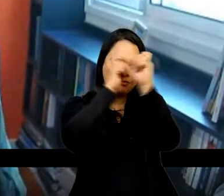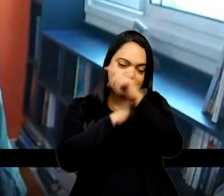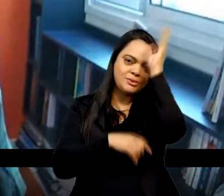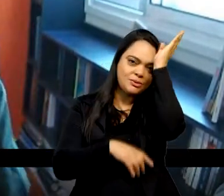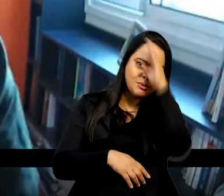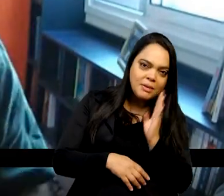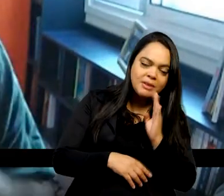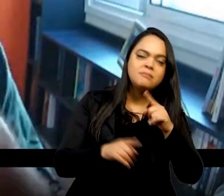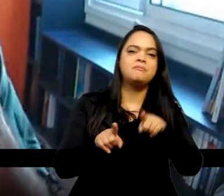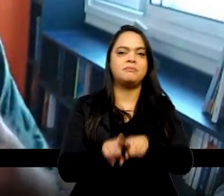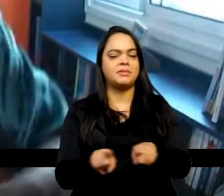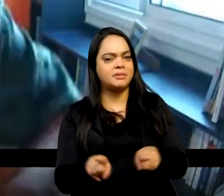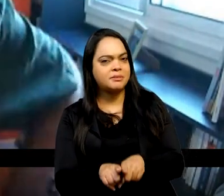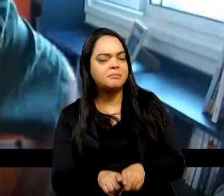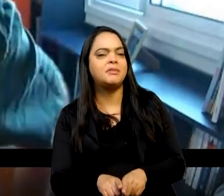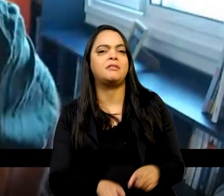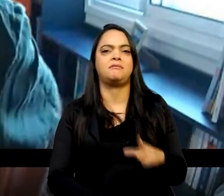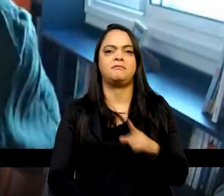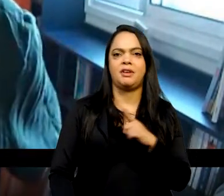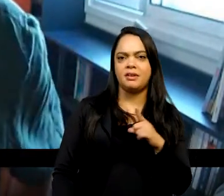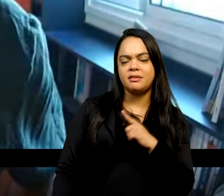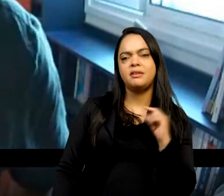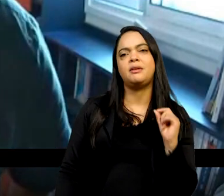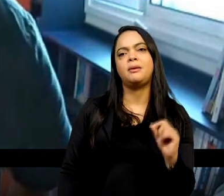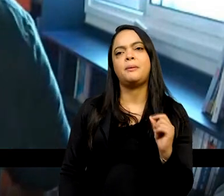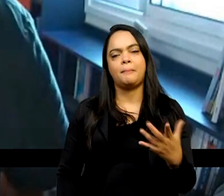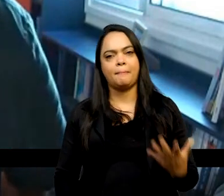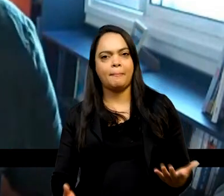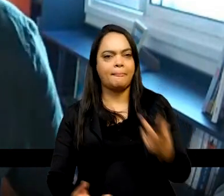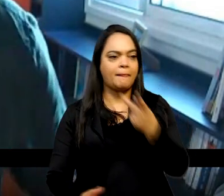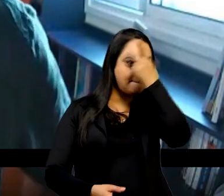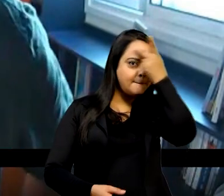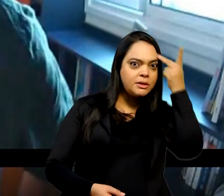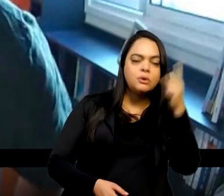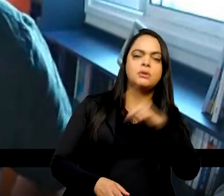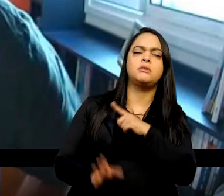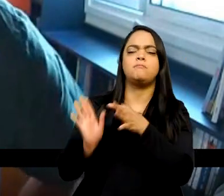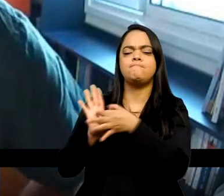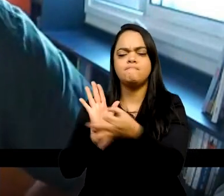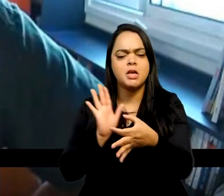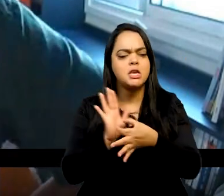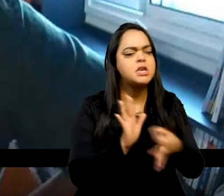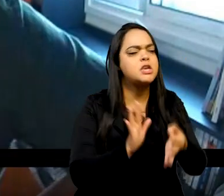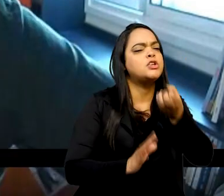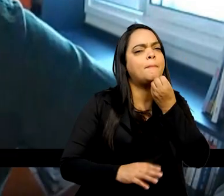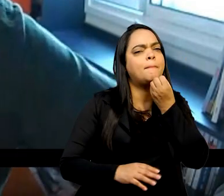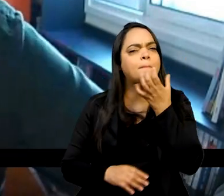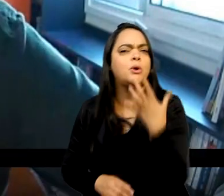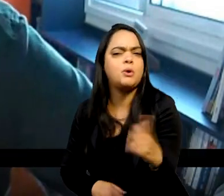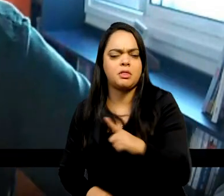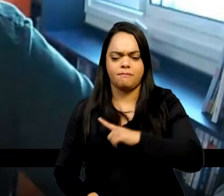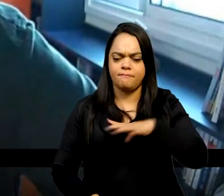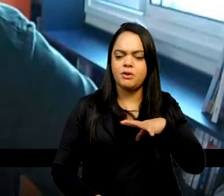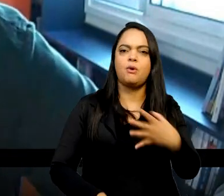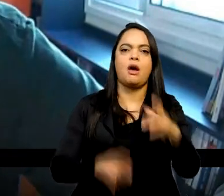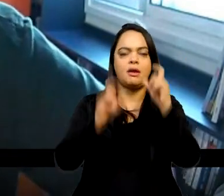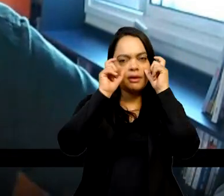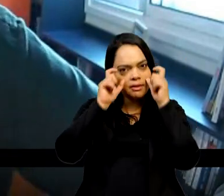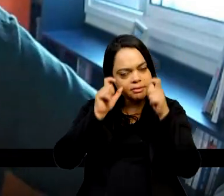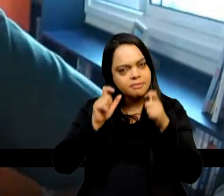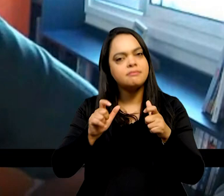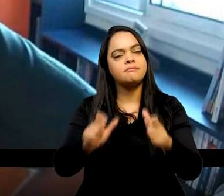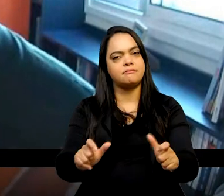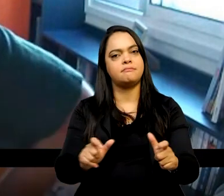contestado, né, por iniciativas críticas, iniciativas boas, iniciativas interessantes como a de